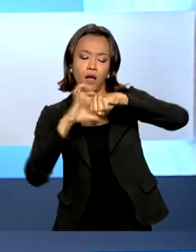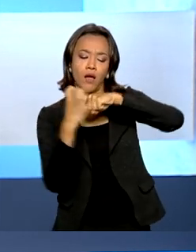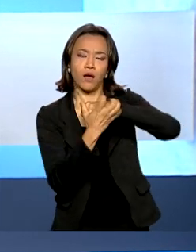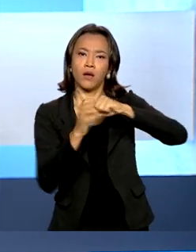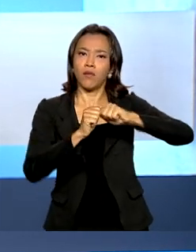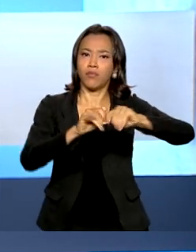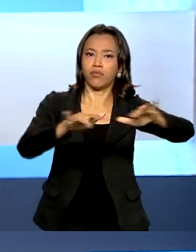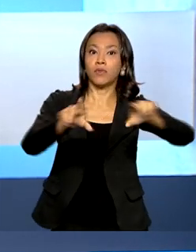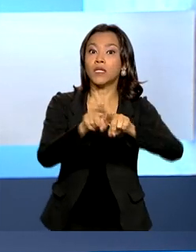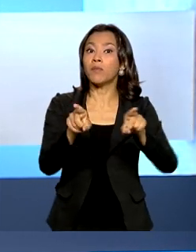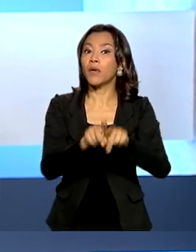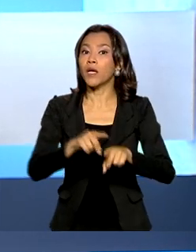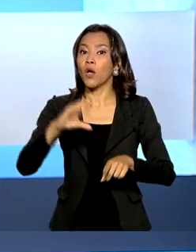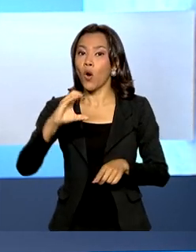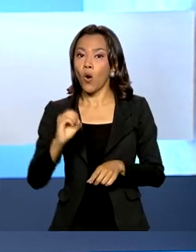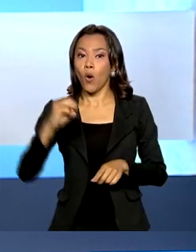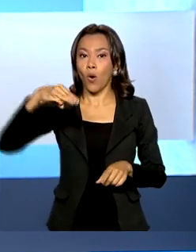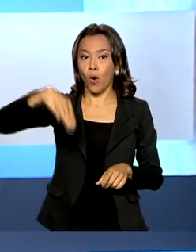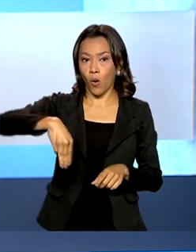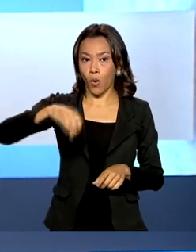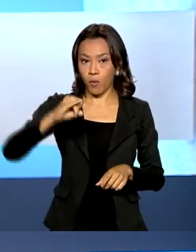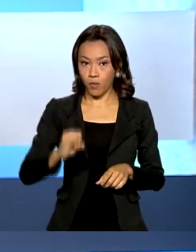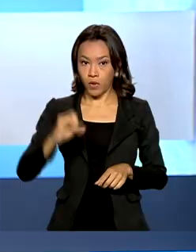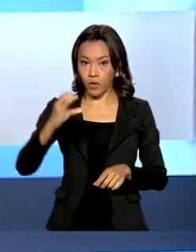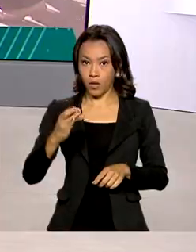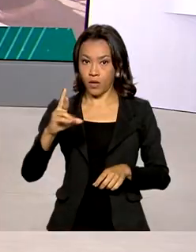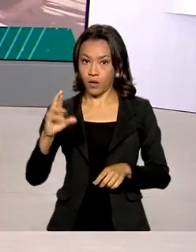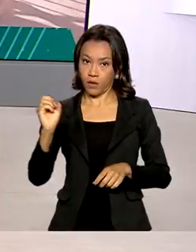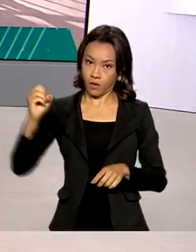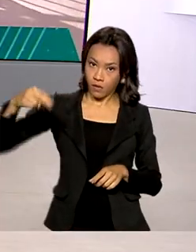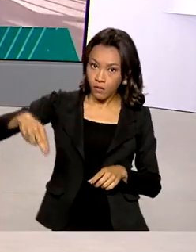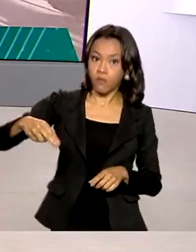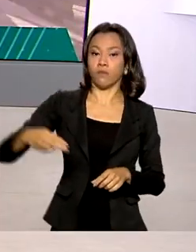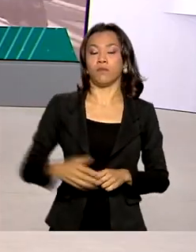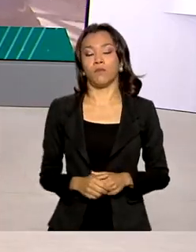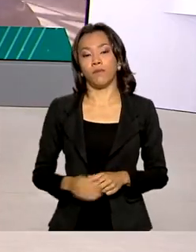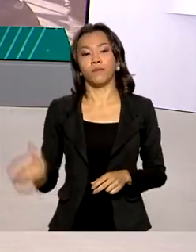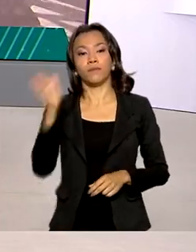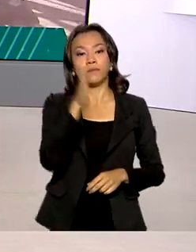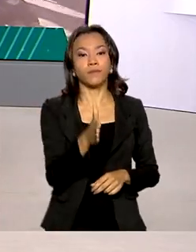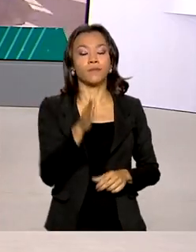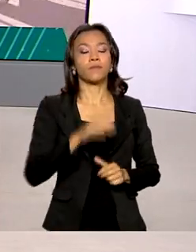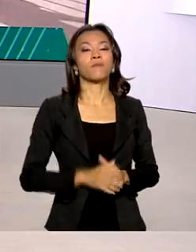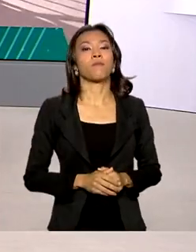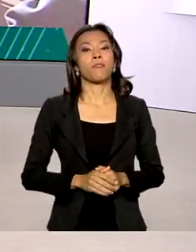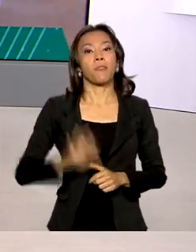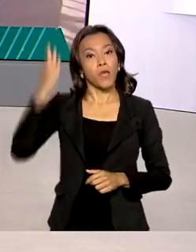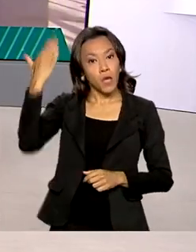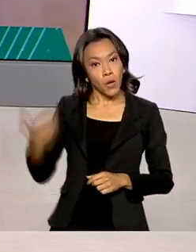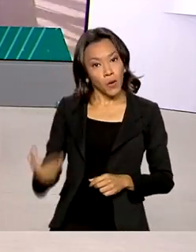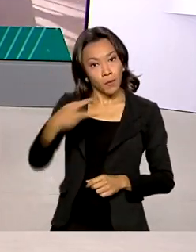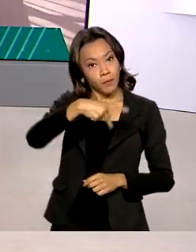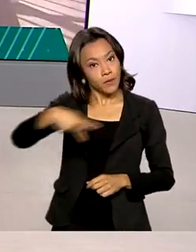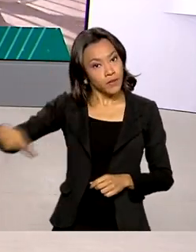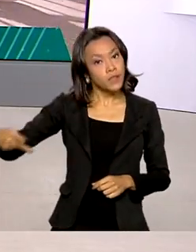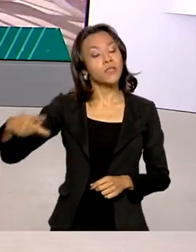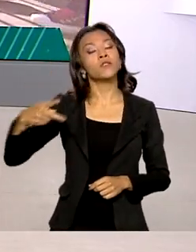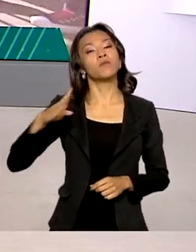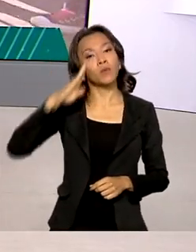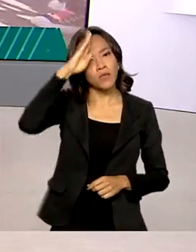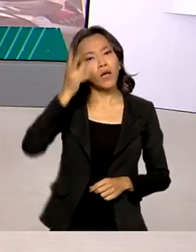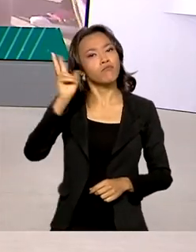Ômicron para a resolução de novas medidas. O presidente Jair Bolsonaro permanece